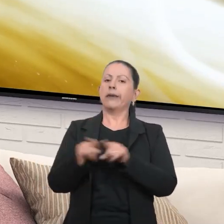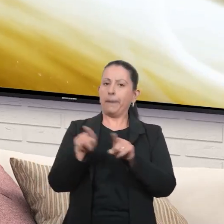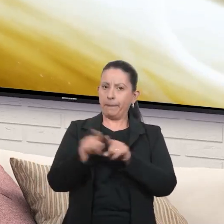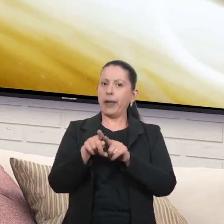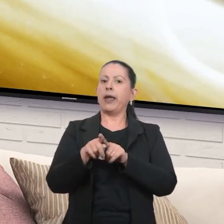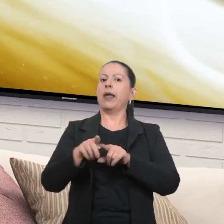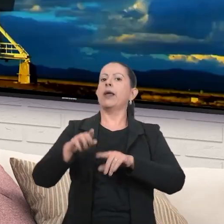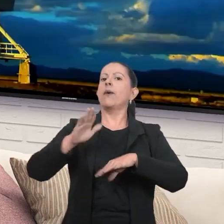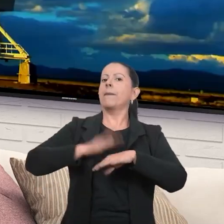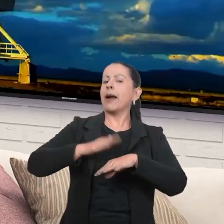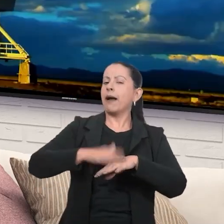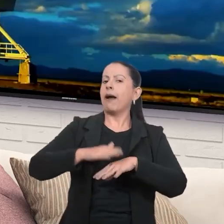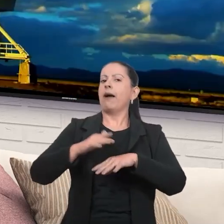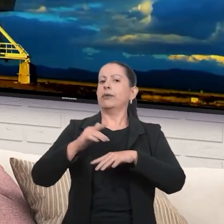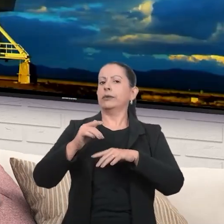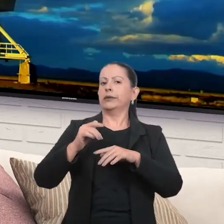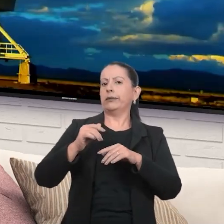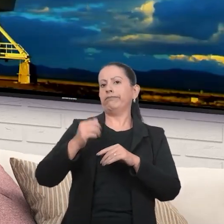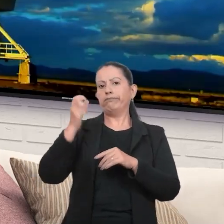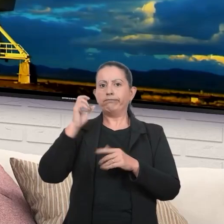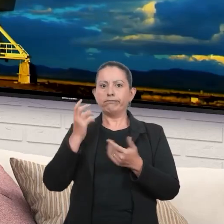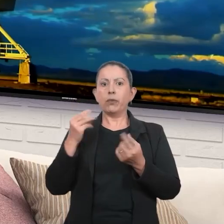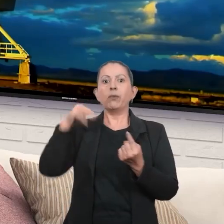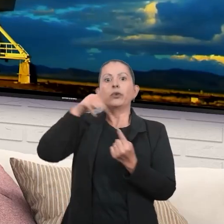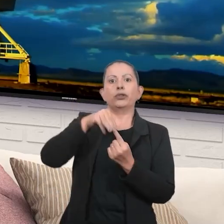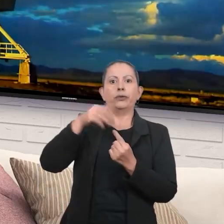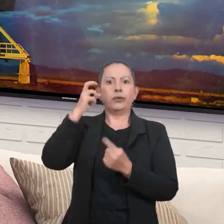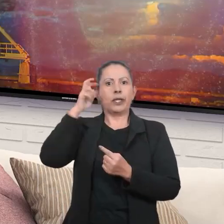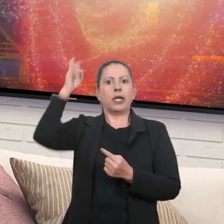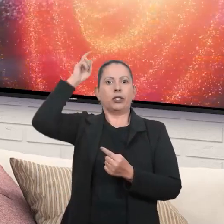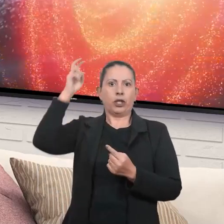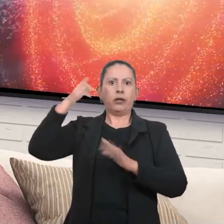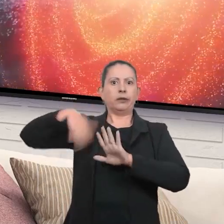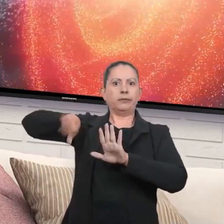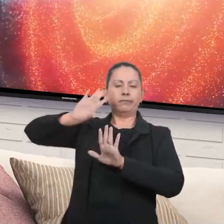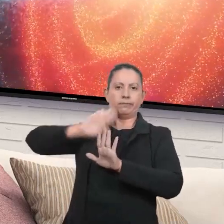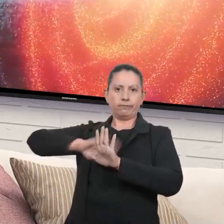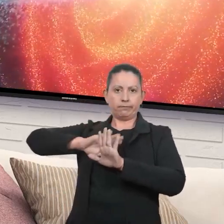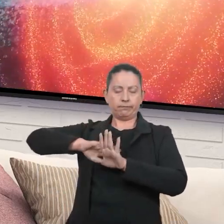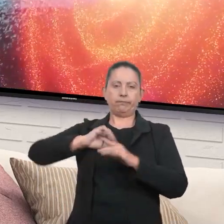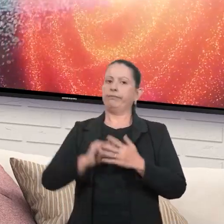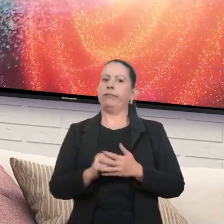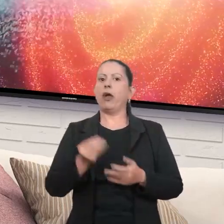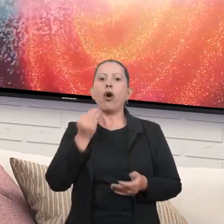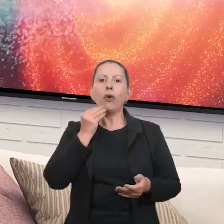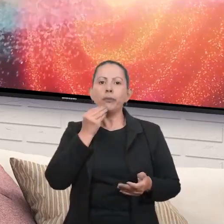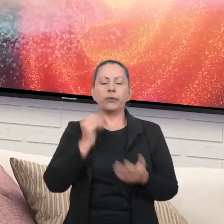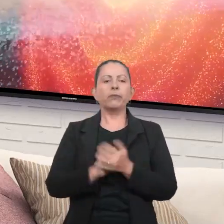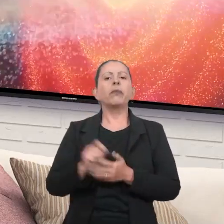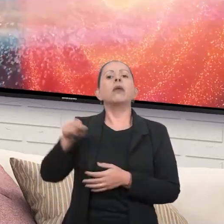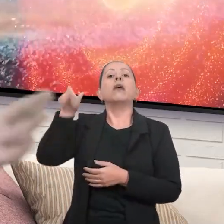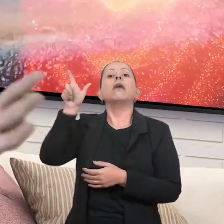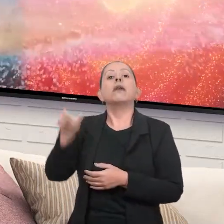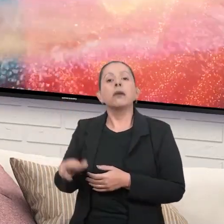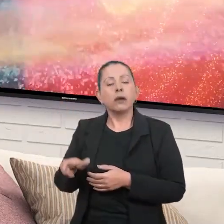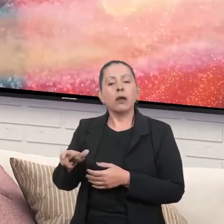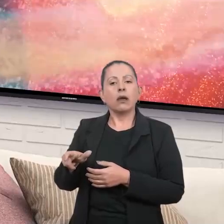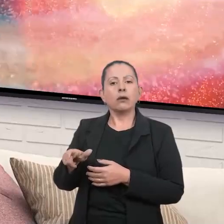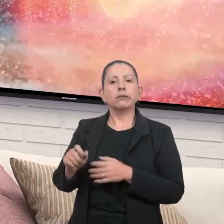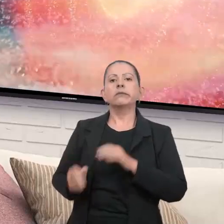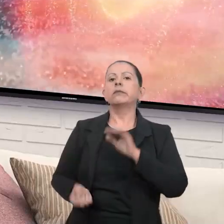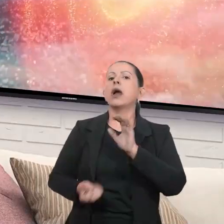inteligente por trás dele. Isso é óbvio. E quem é o causador de todos os efeitos